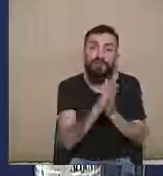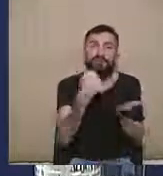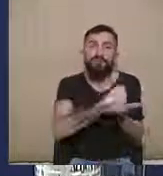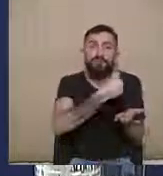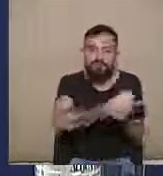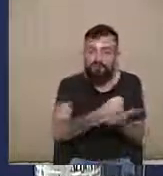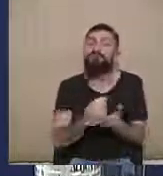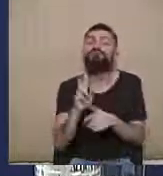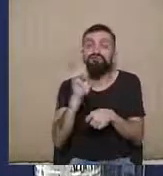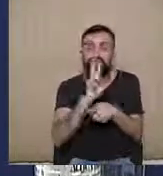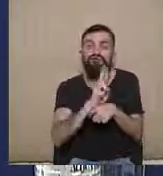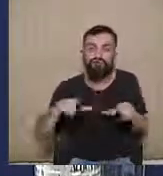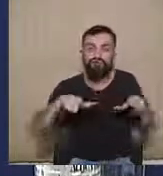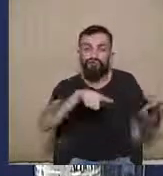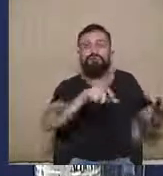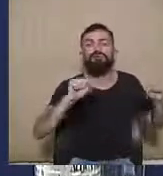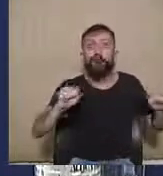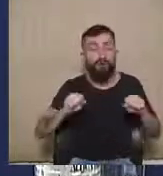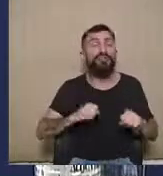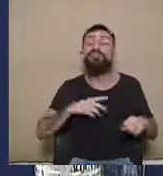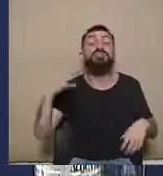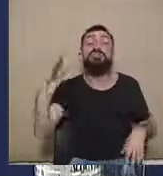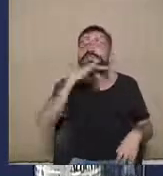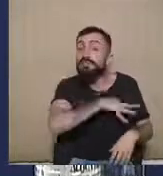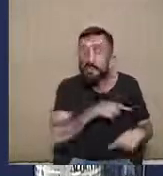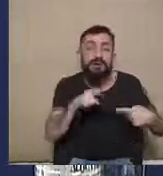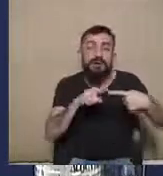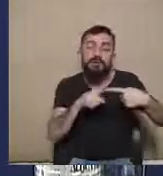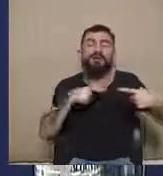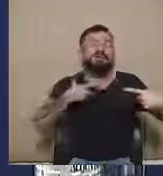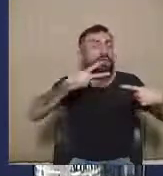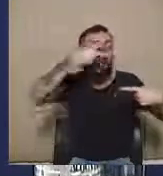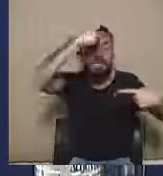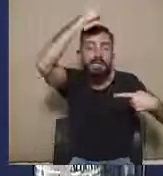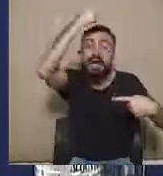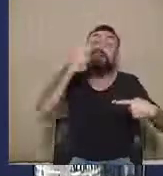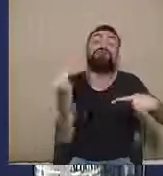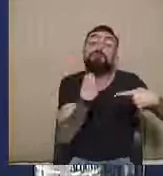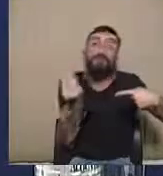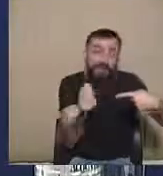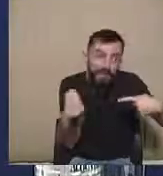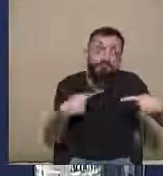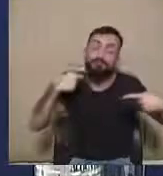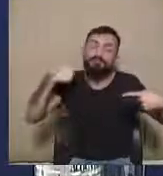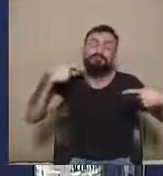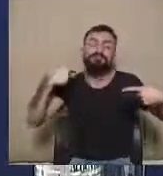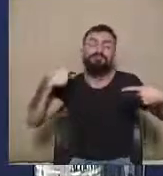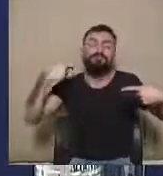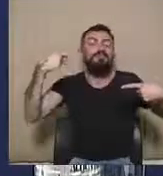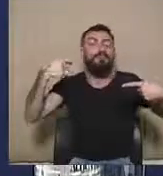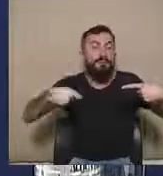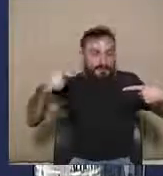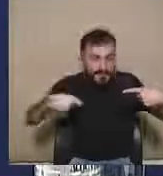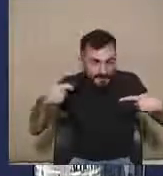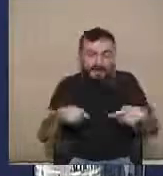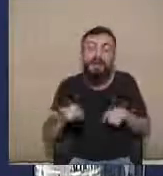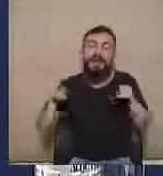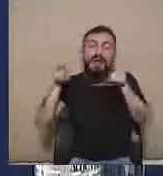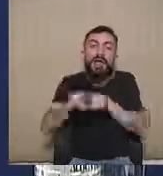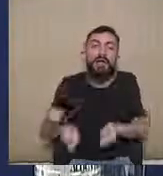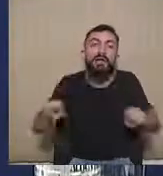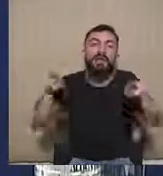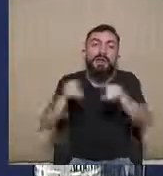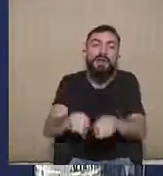Isso também é mais uma marca da celeridade do processo eleitoral, que tendo em vista essa repetição e o grande